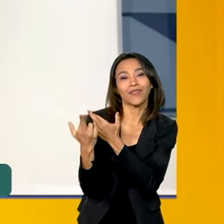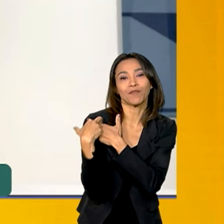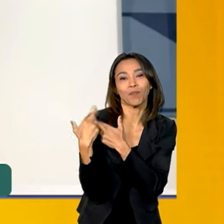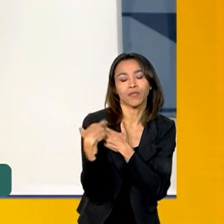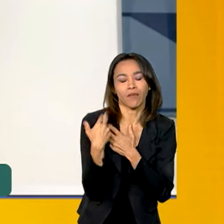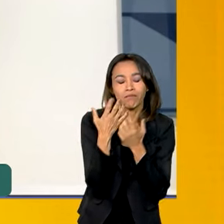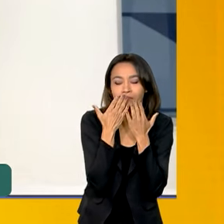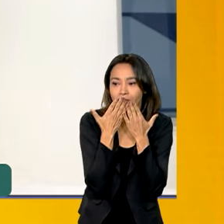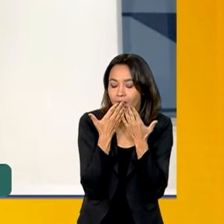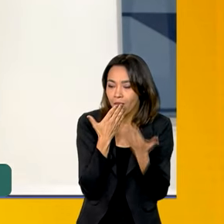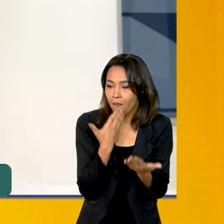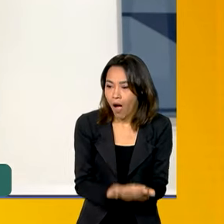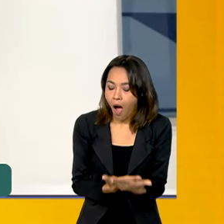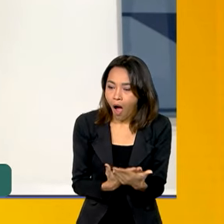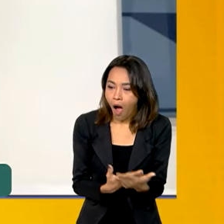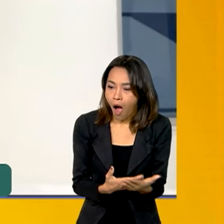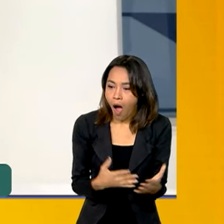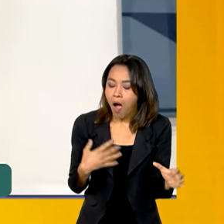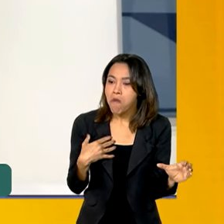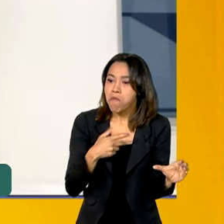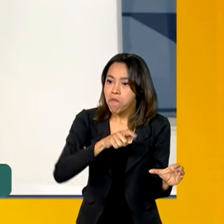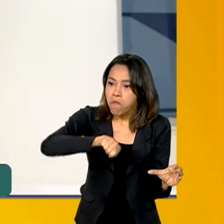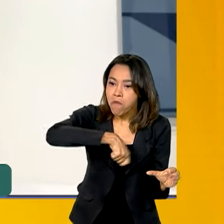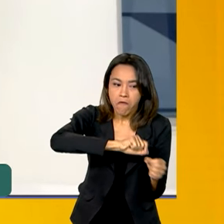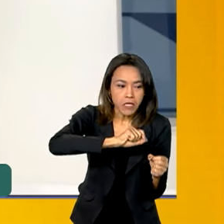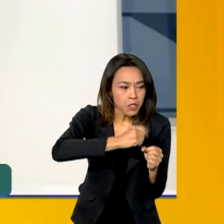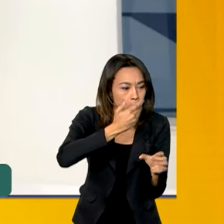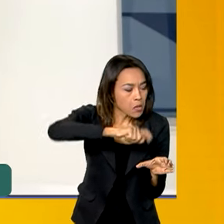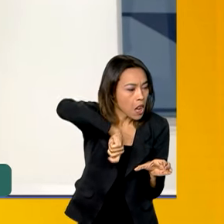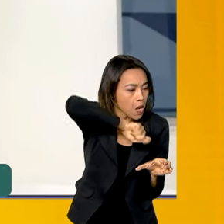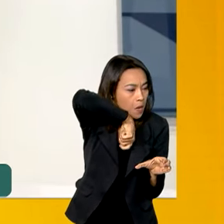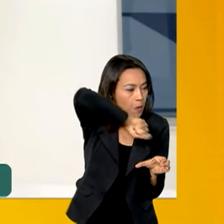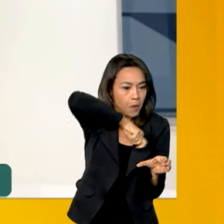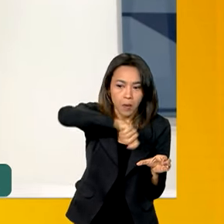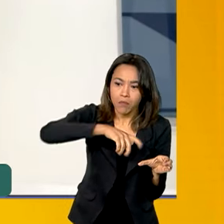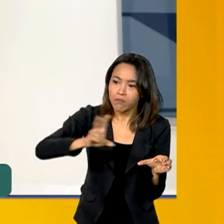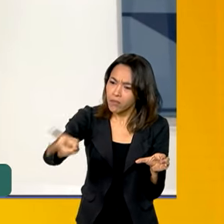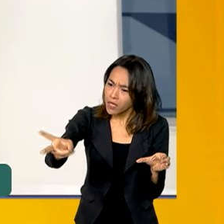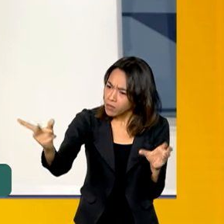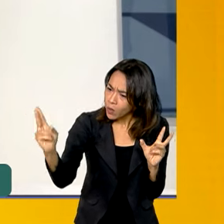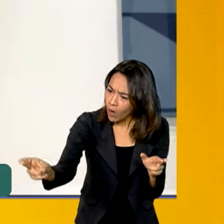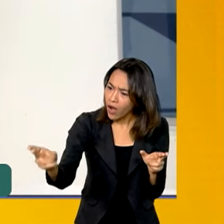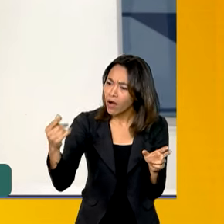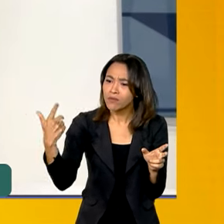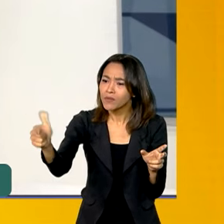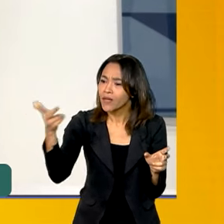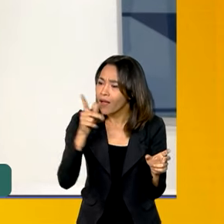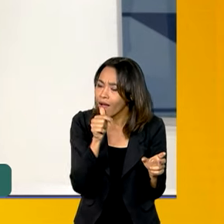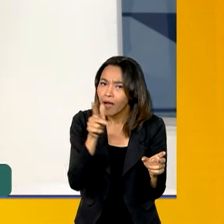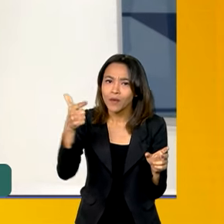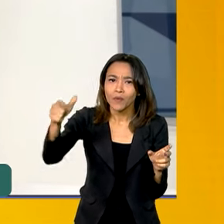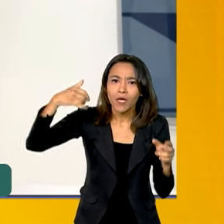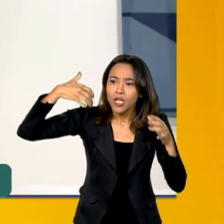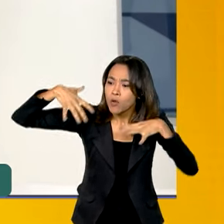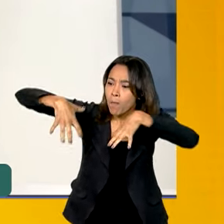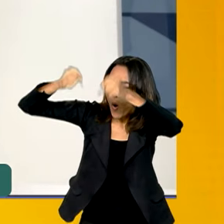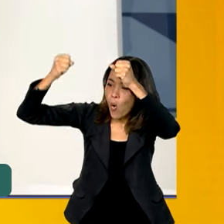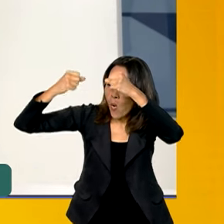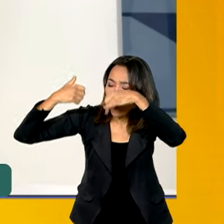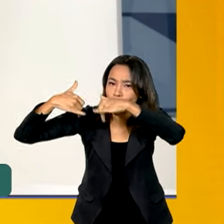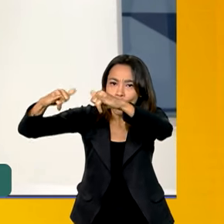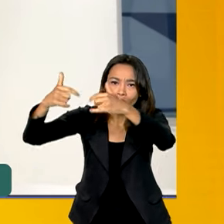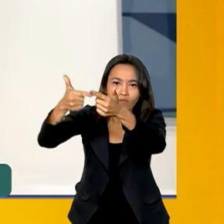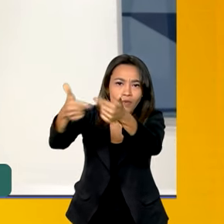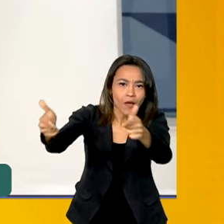impressionante. Mesmo pessoas que passam por dificuldades, que estão sem água, que estão sem energia elétrica nas suas casas,